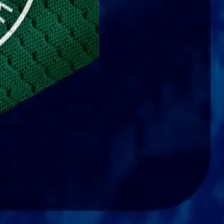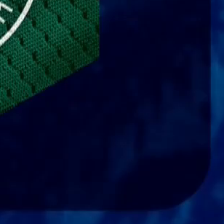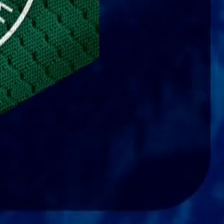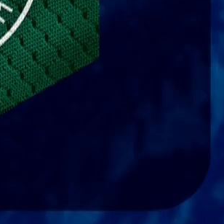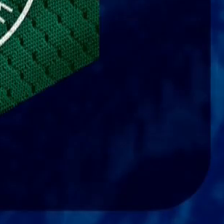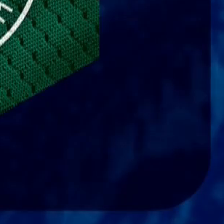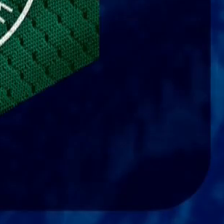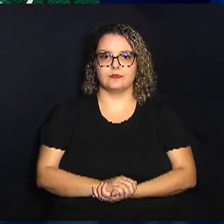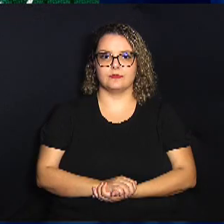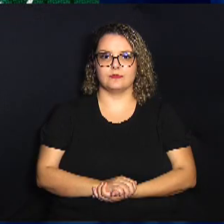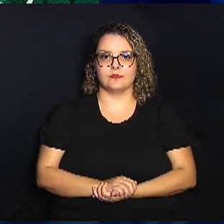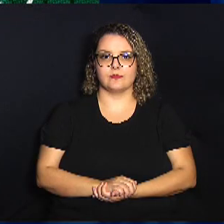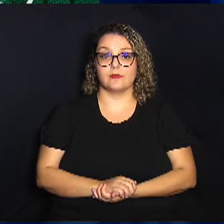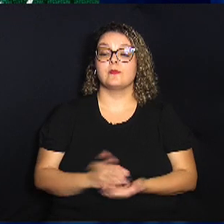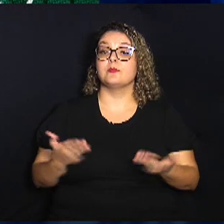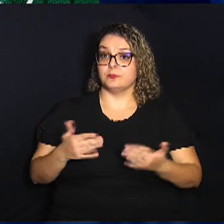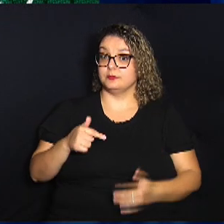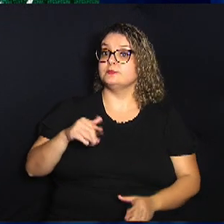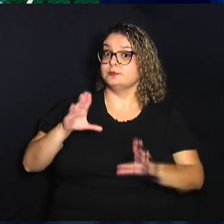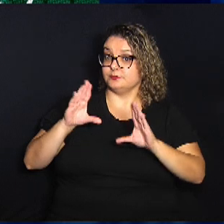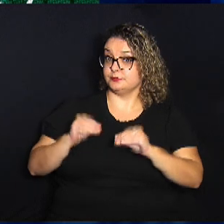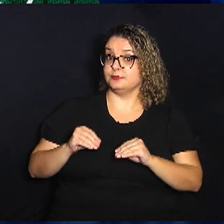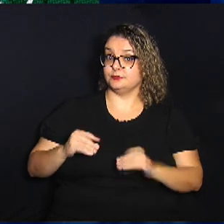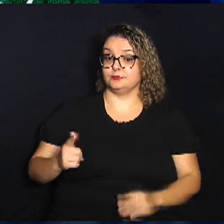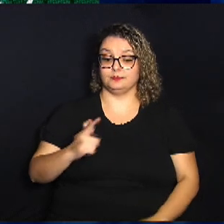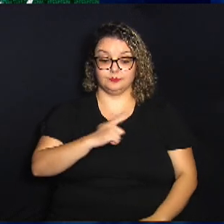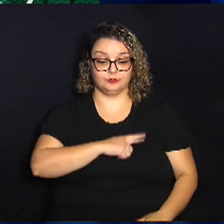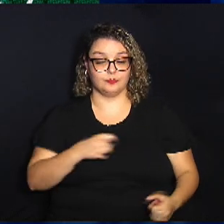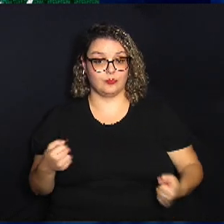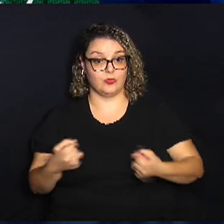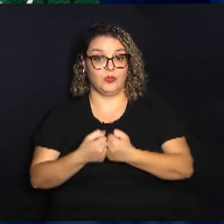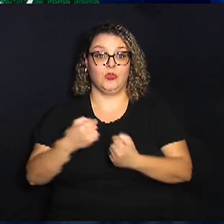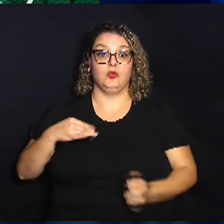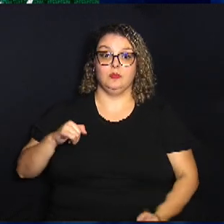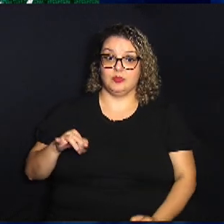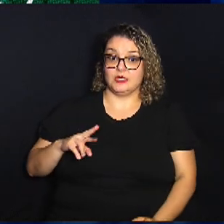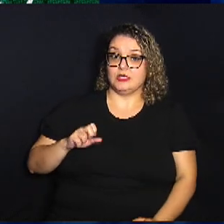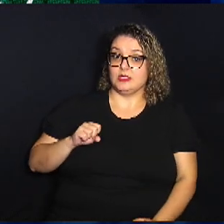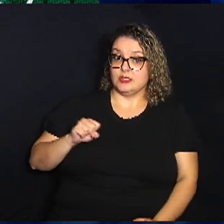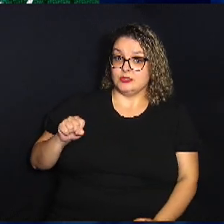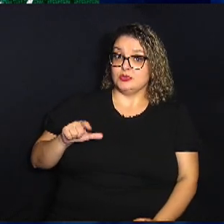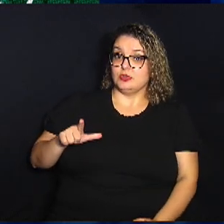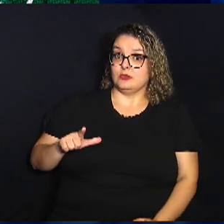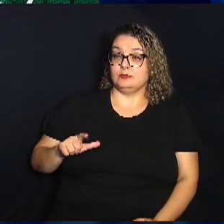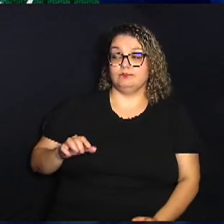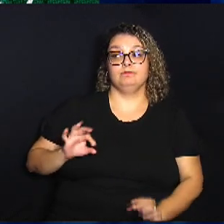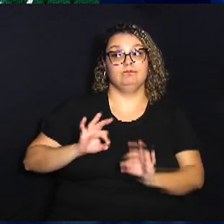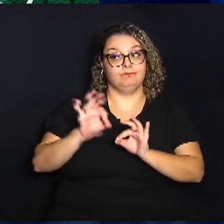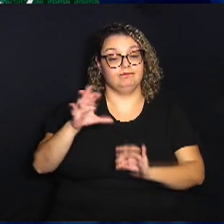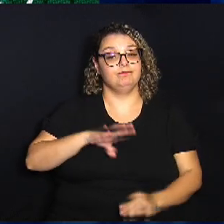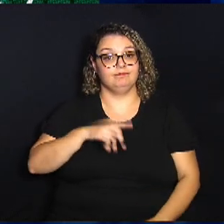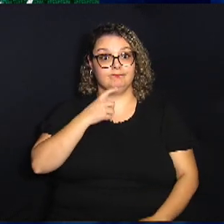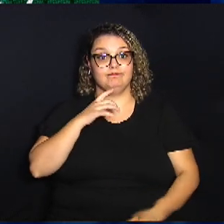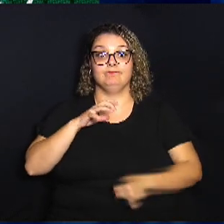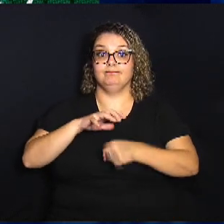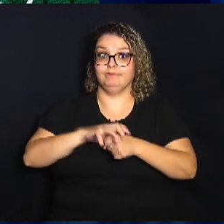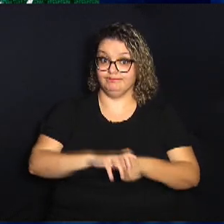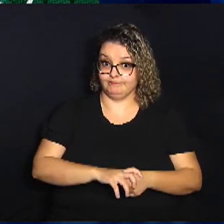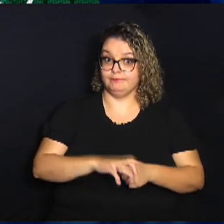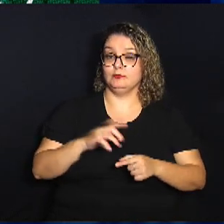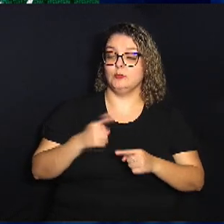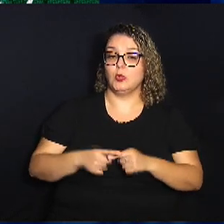Hoje às 7 horas da noite o Guarani enfrenta o Mirassol fora de casa e vem pressionado viu porque